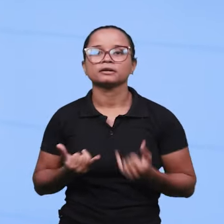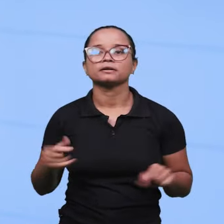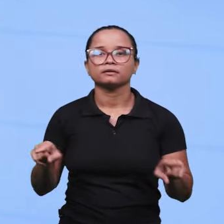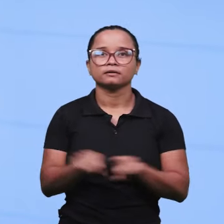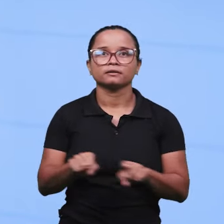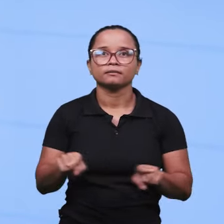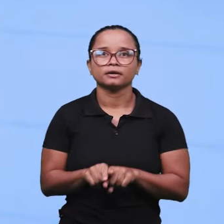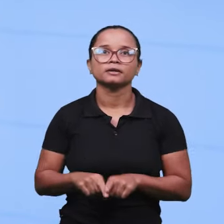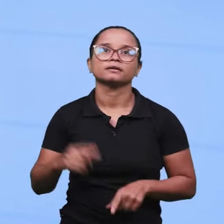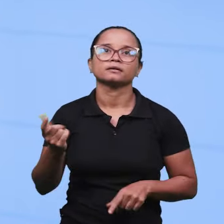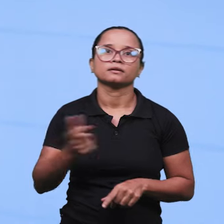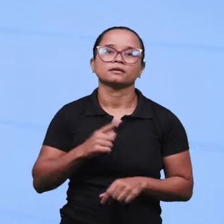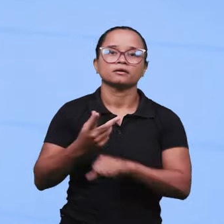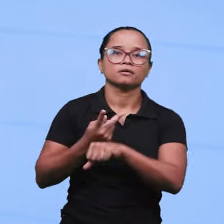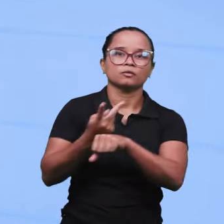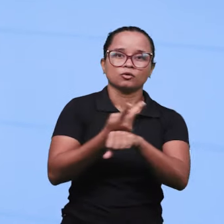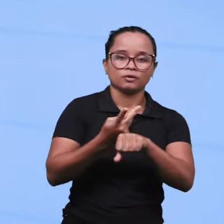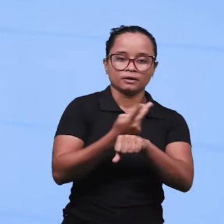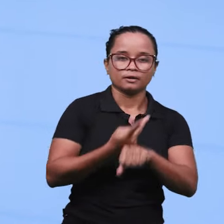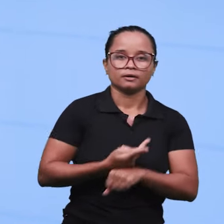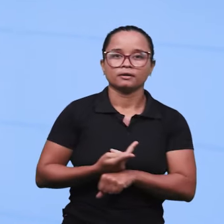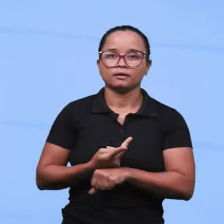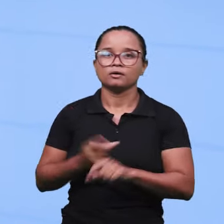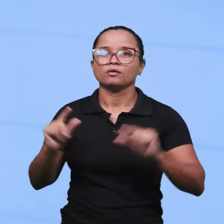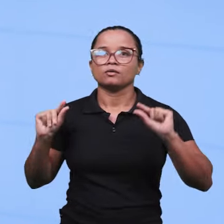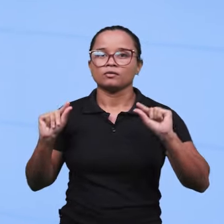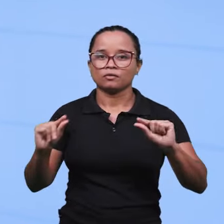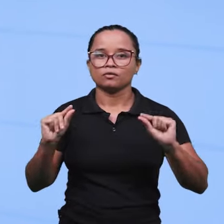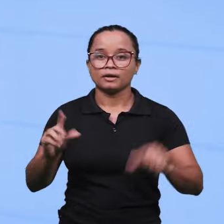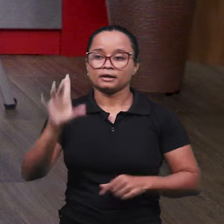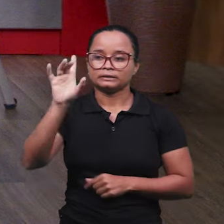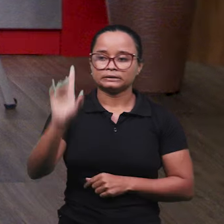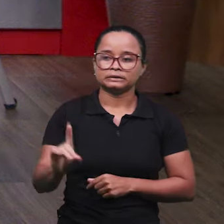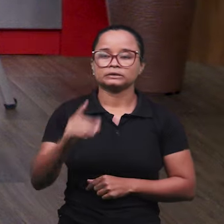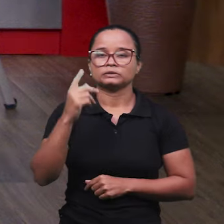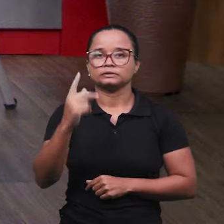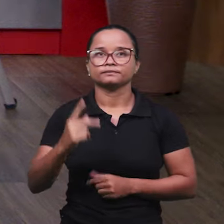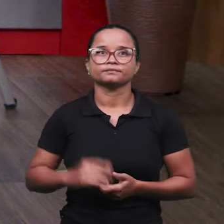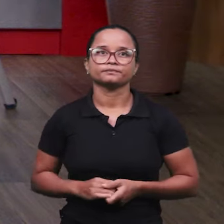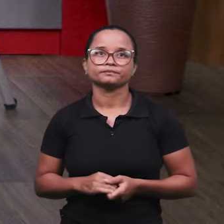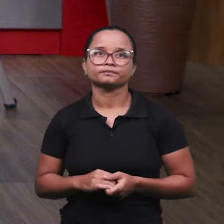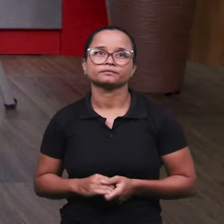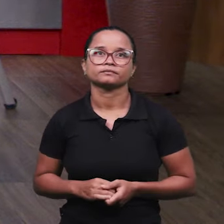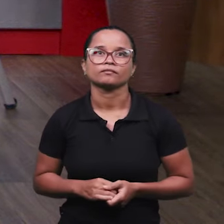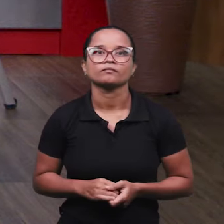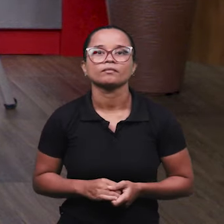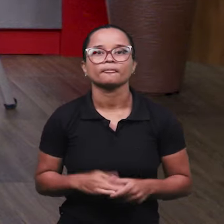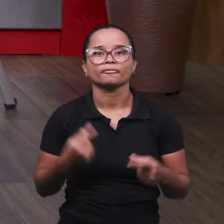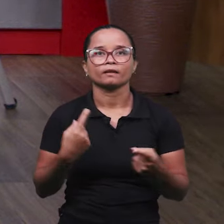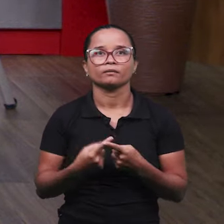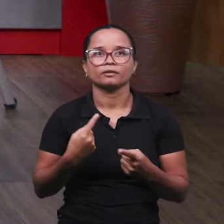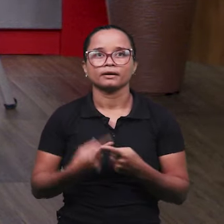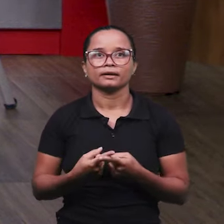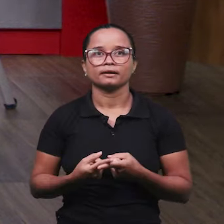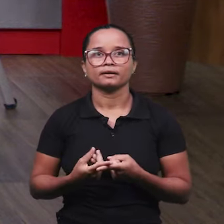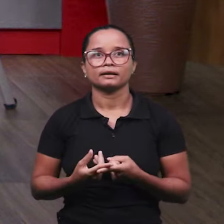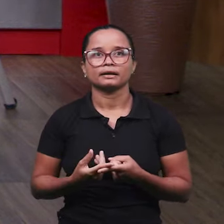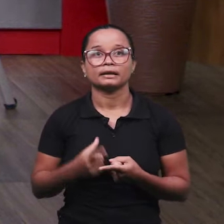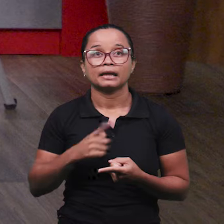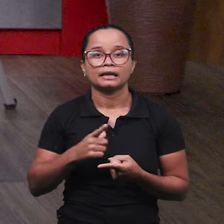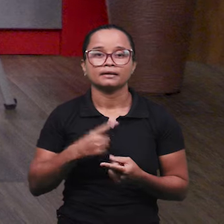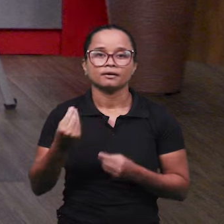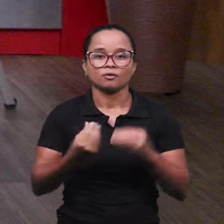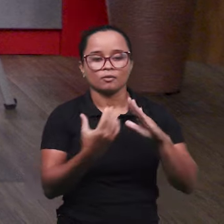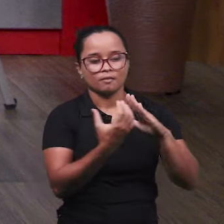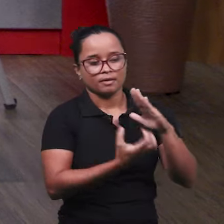ajuizar, ou até mesmo procurar ali aquilo que realmente é seu direito. E até mesmo o empregador, porque às vezes quando a gente fala de uma grande